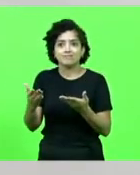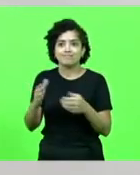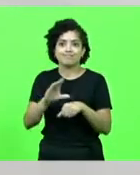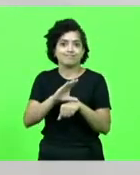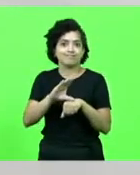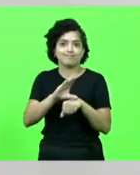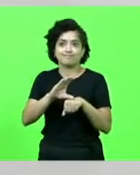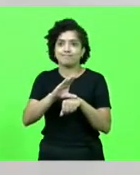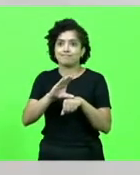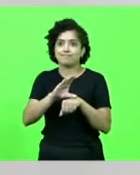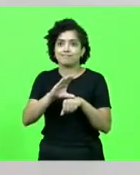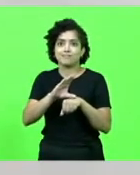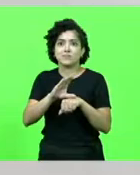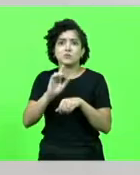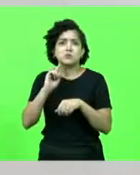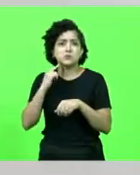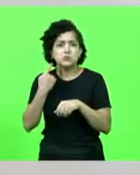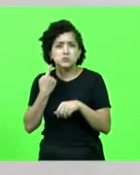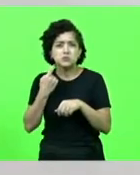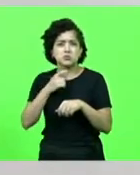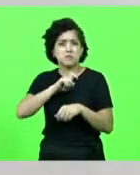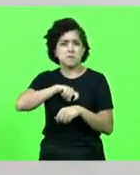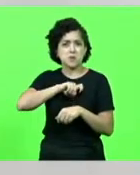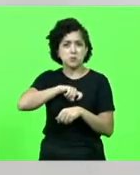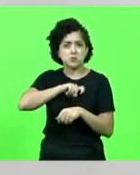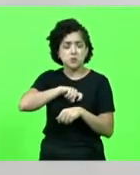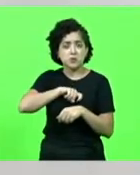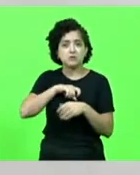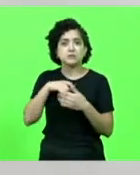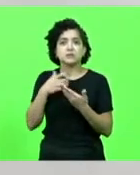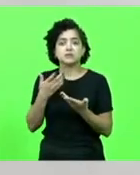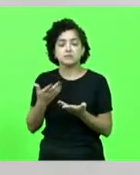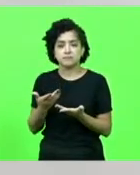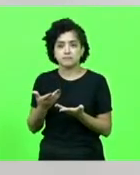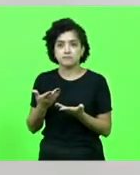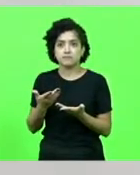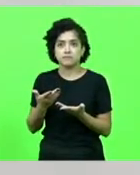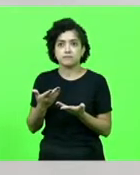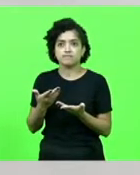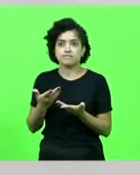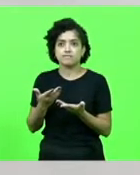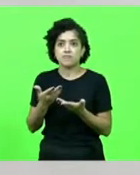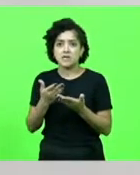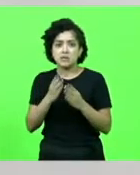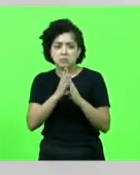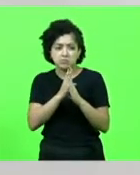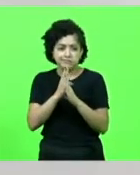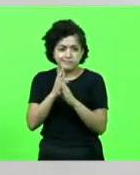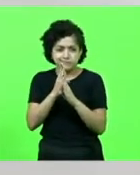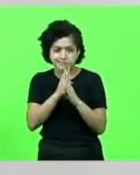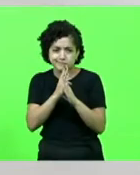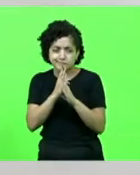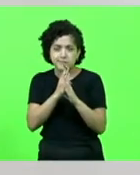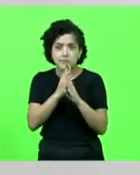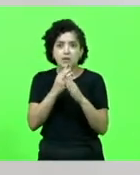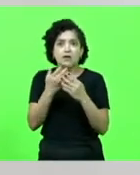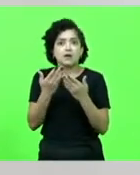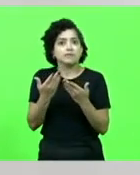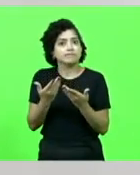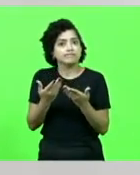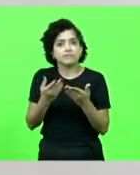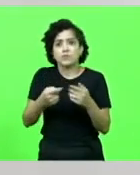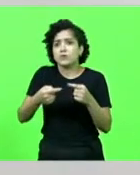suja, maquiavélica e sorrateira, além de inconstitucional